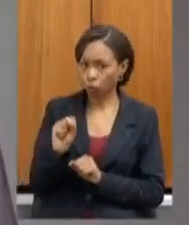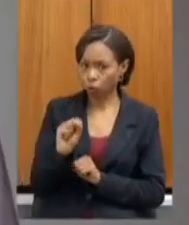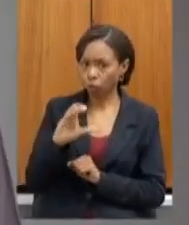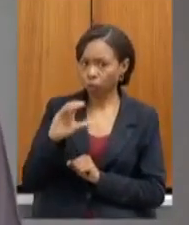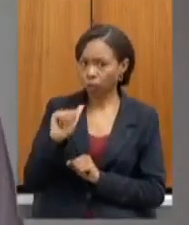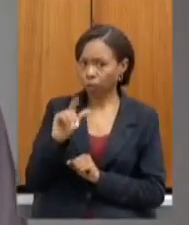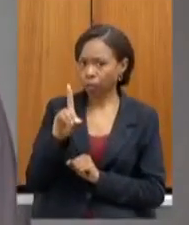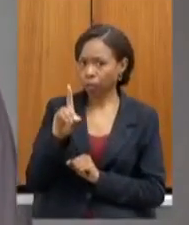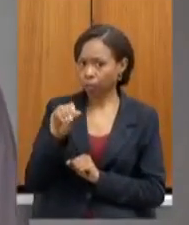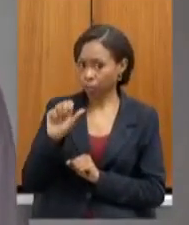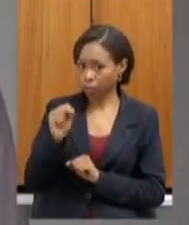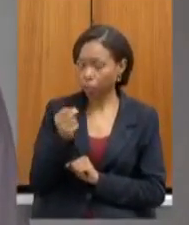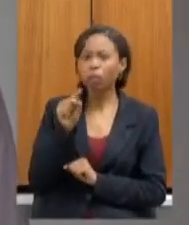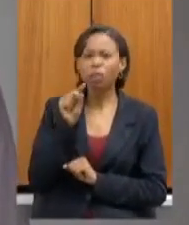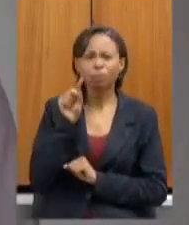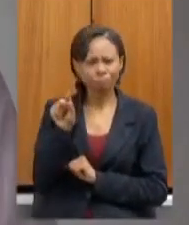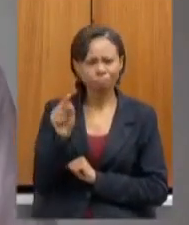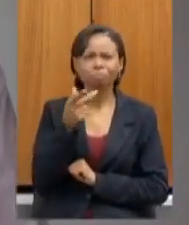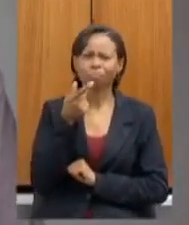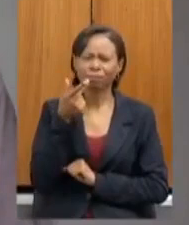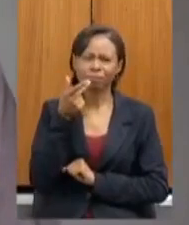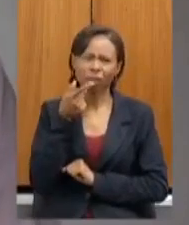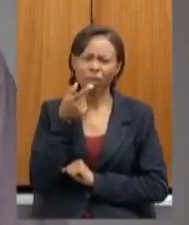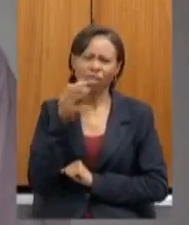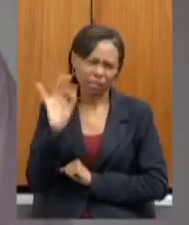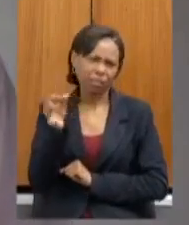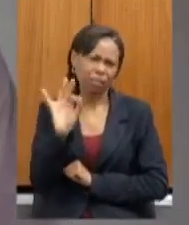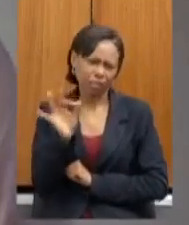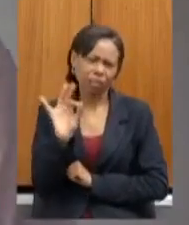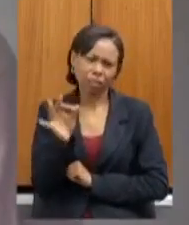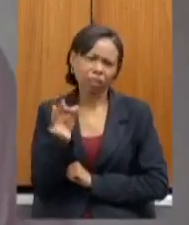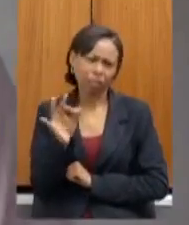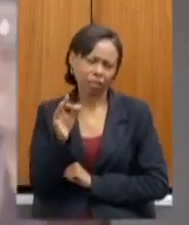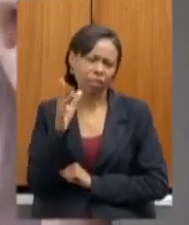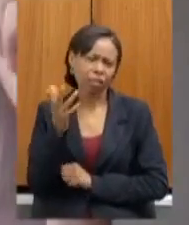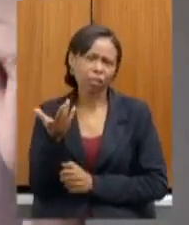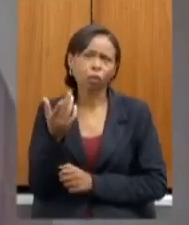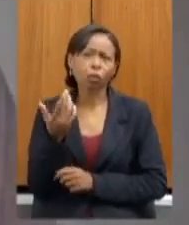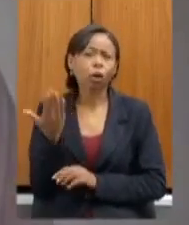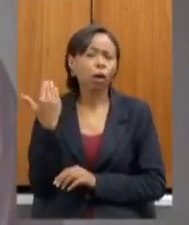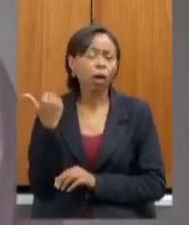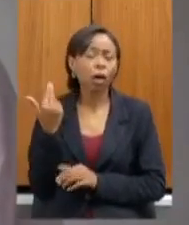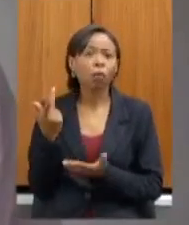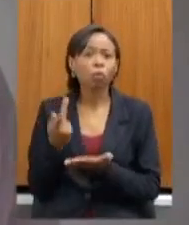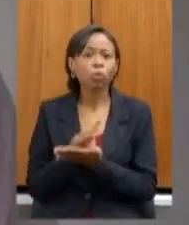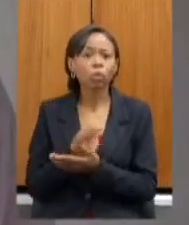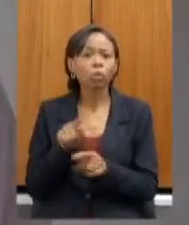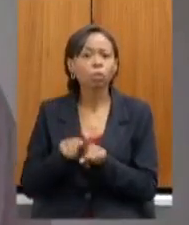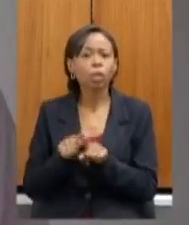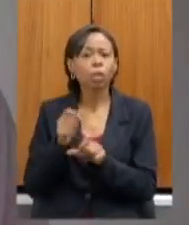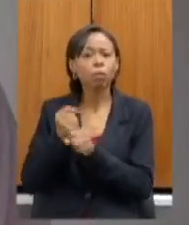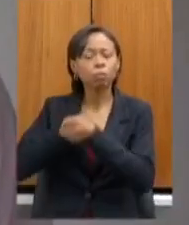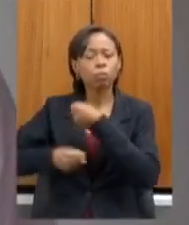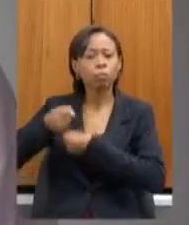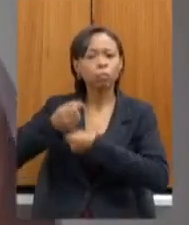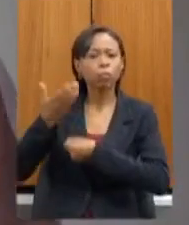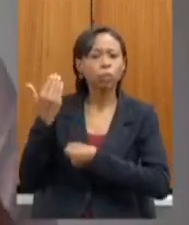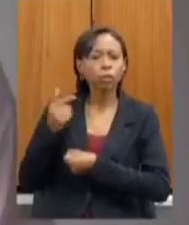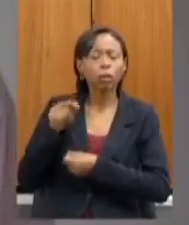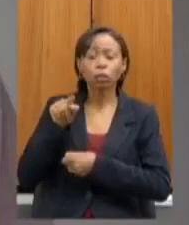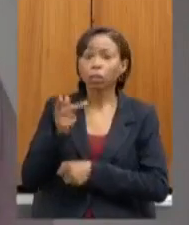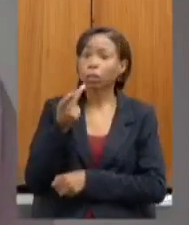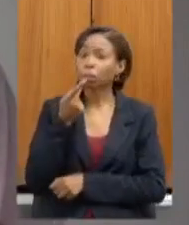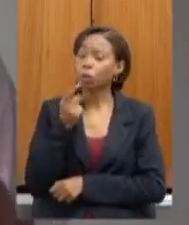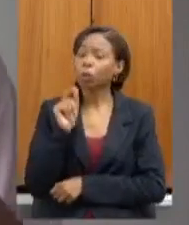a senhora tem toda razão quando diz da importância quando fala uma outra ocasião inclusive no ano anterior que nós tivemos quando fala dessa